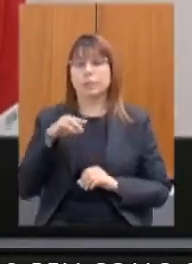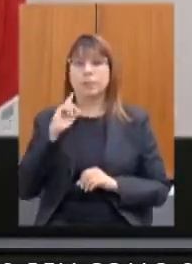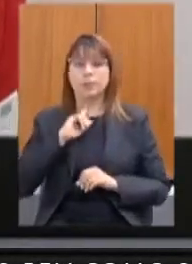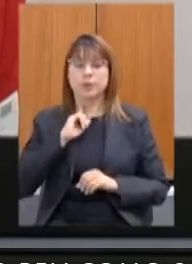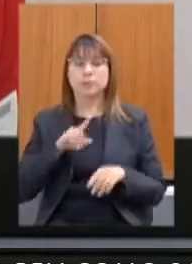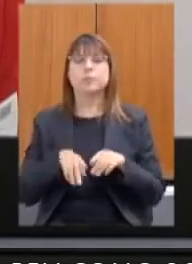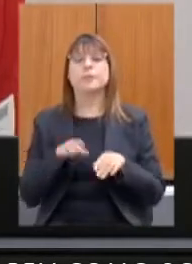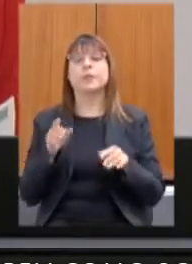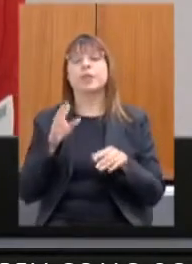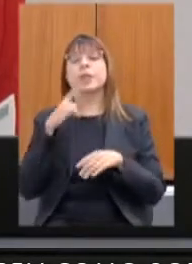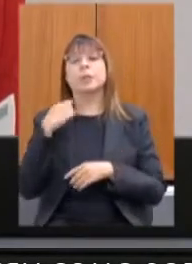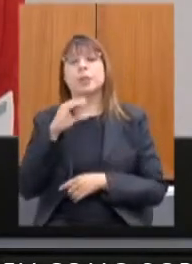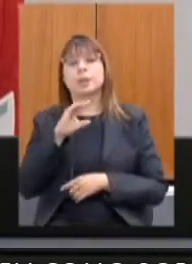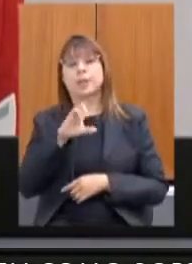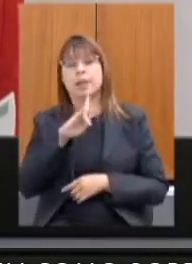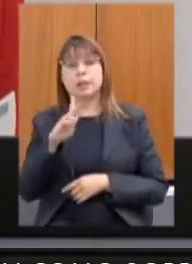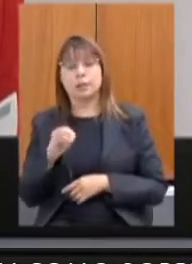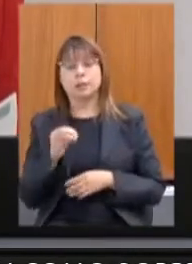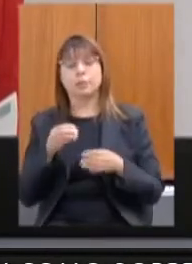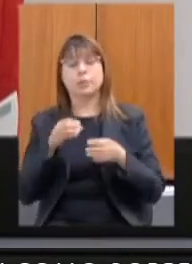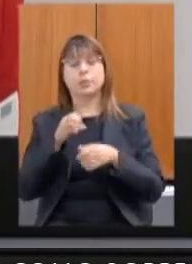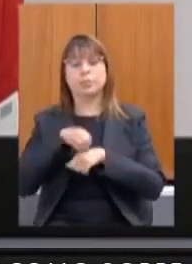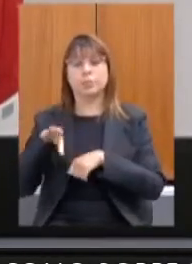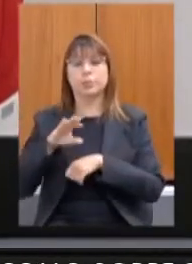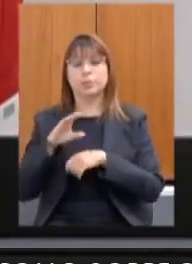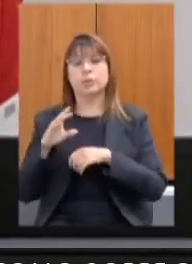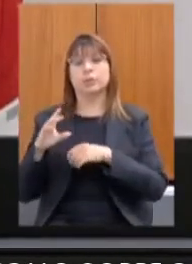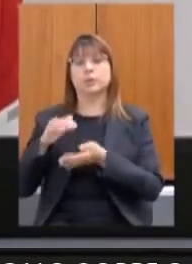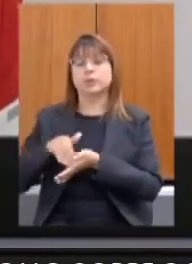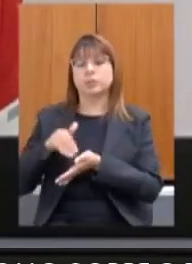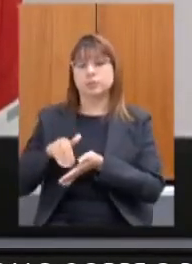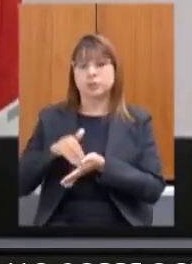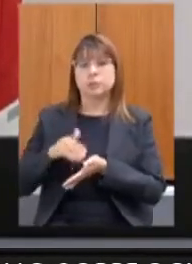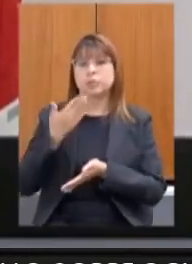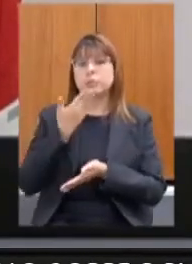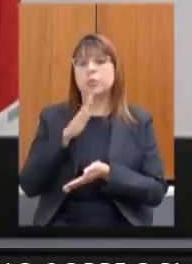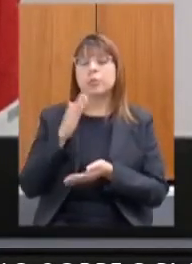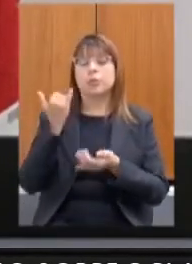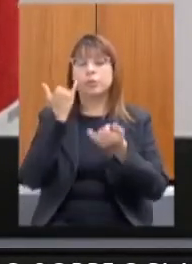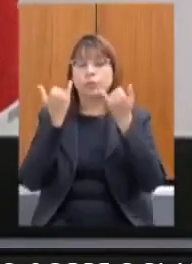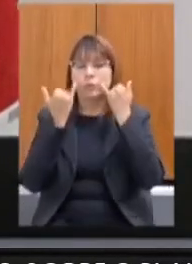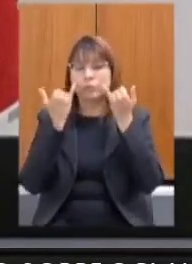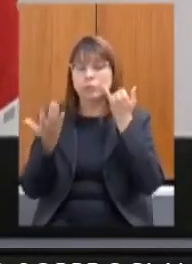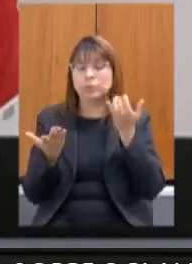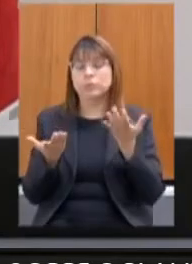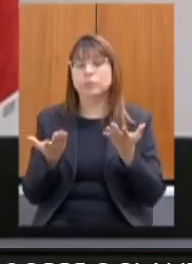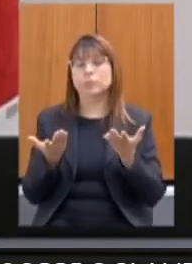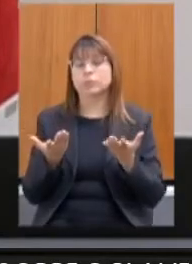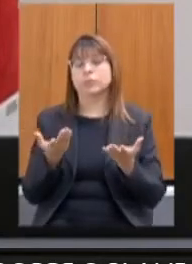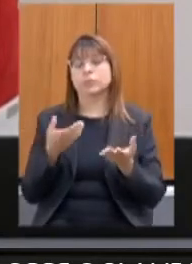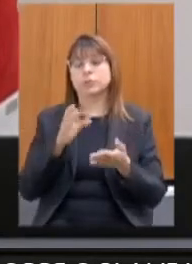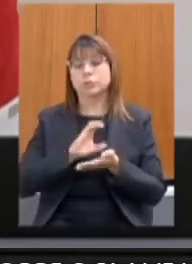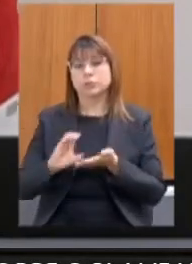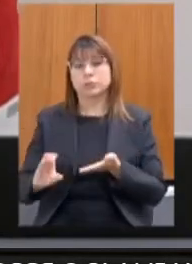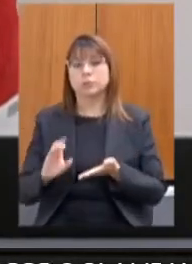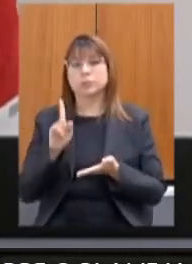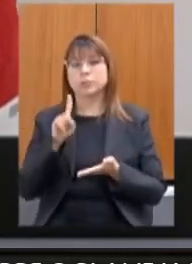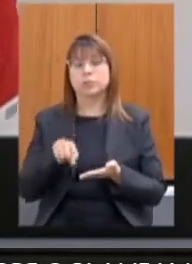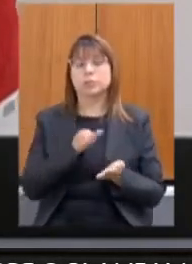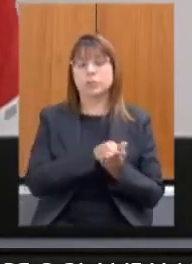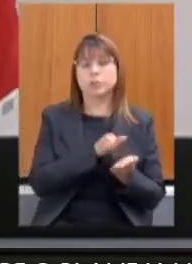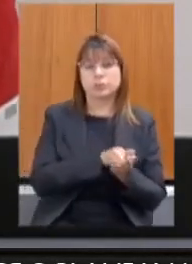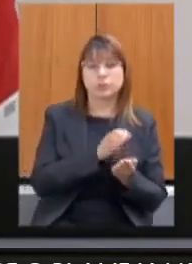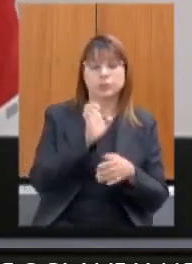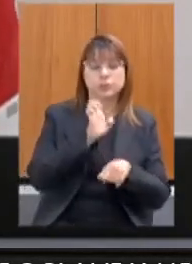Citrocel que seja encaminhado a CEDES e pedido de informações sobre quais os recursos alocados no fundo estadual do trabalho